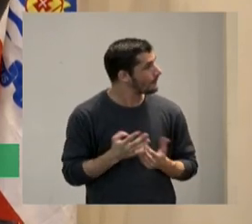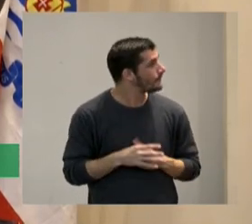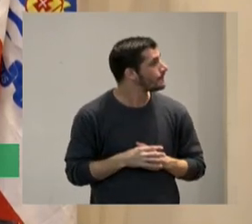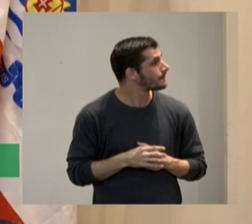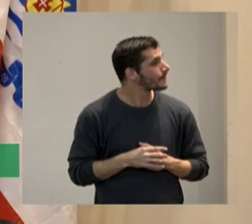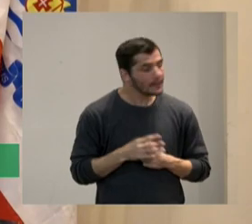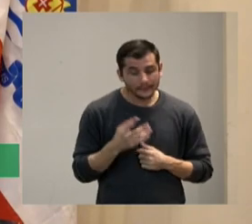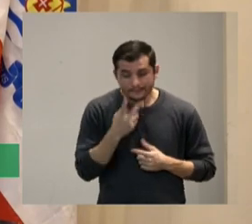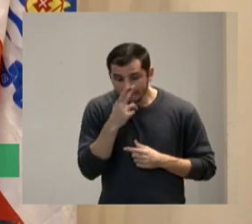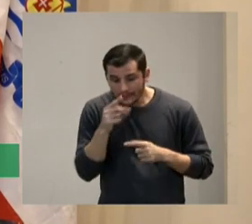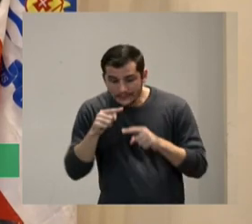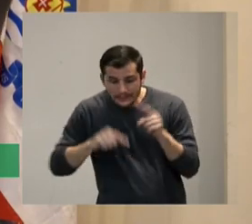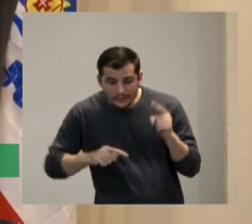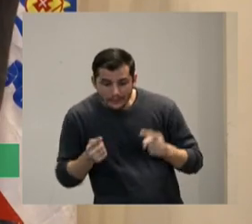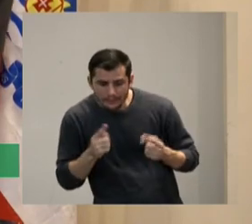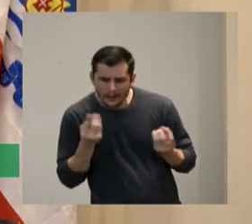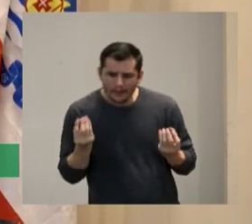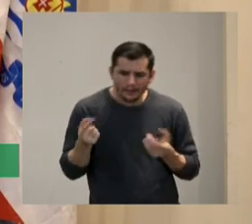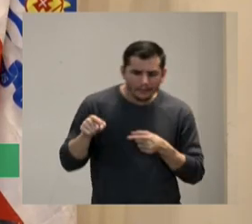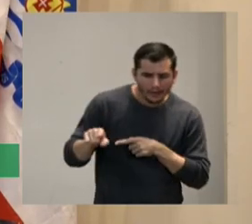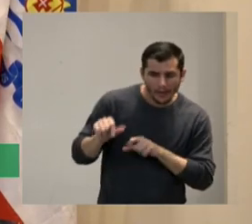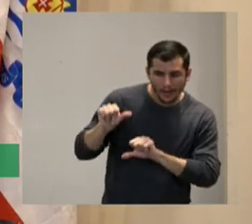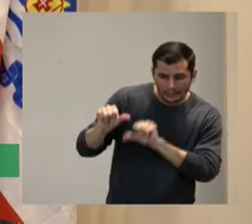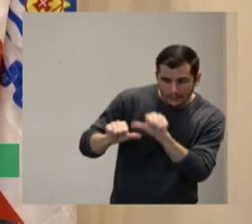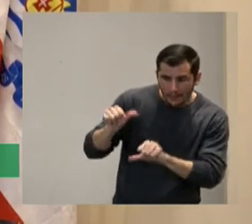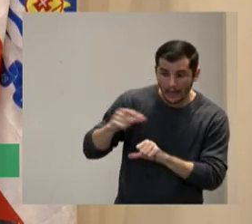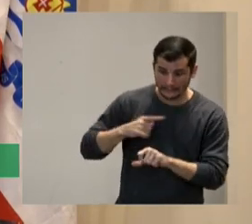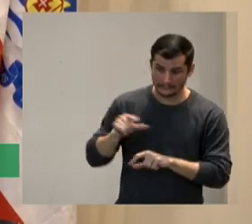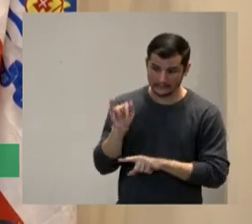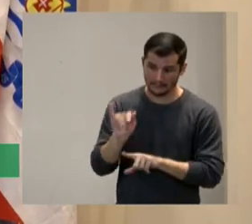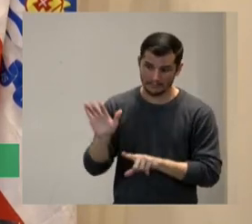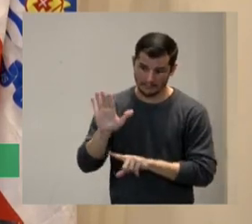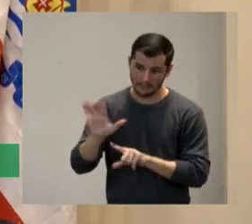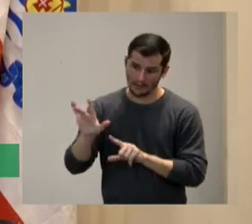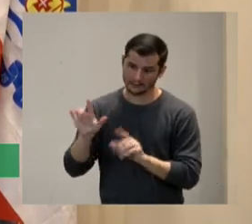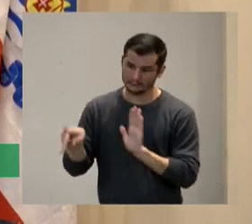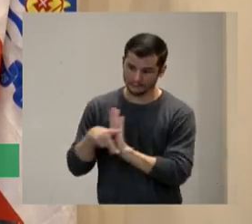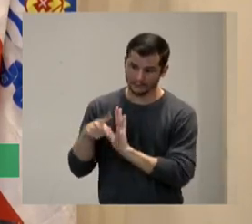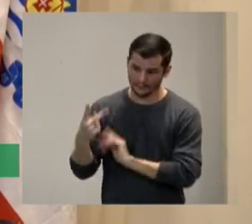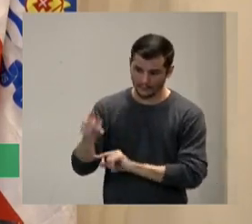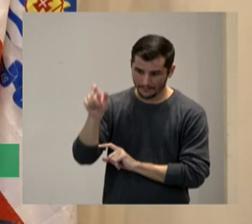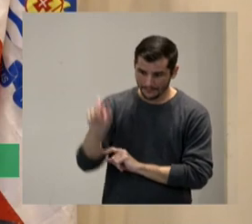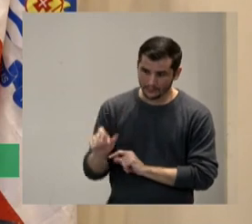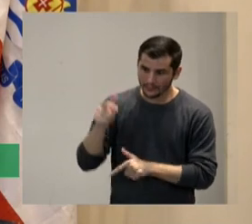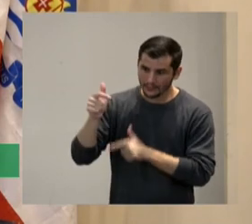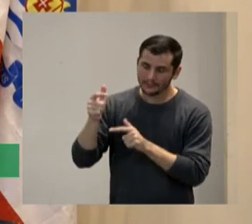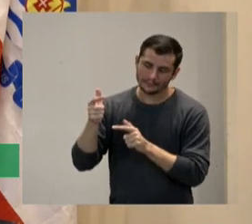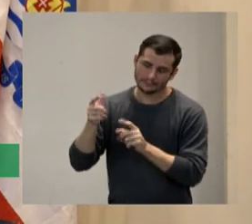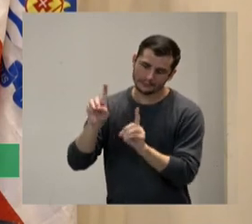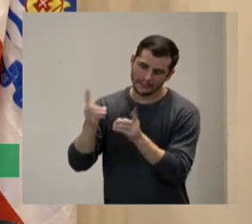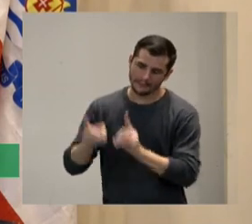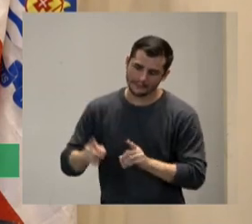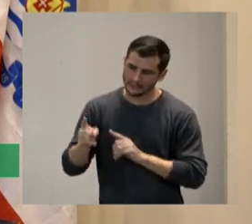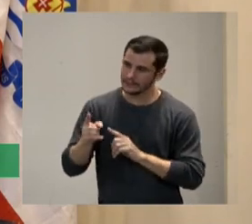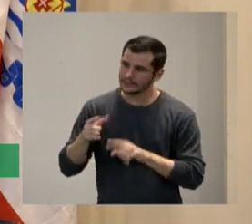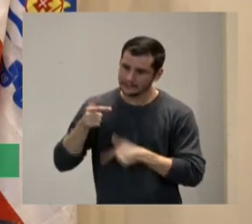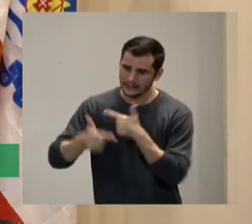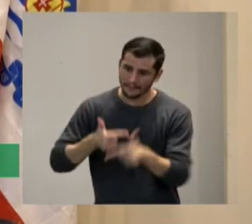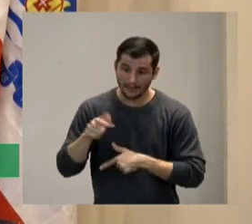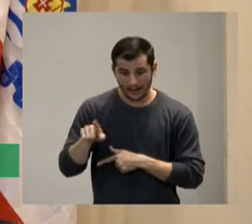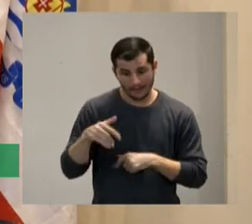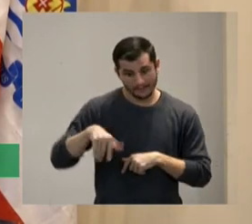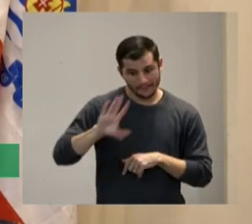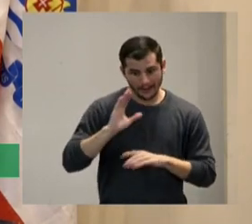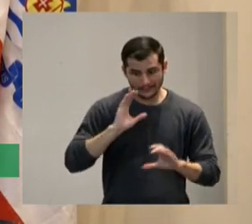ah mas aí mudaram aí colocaram né algumas imagens de pessoas com deficiência trabalhando tal aí ficou mais comunicativo foi